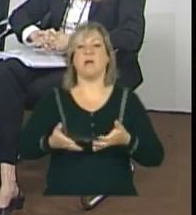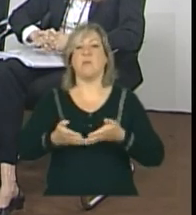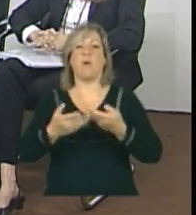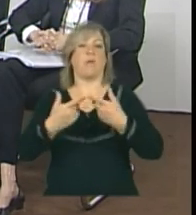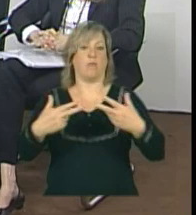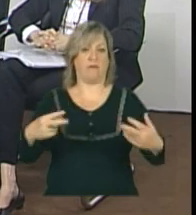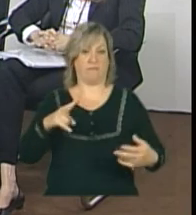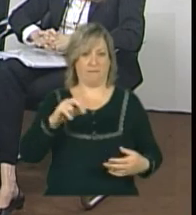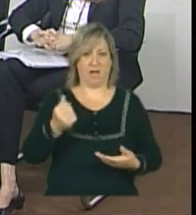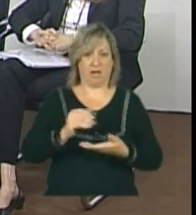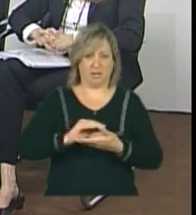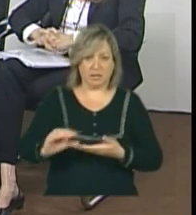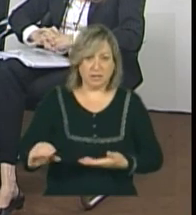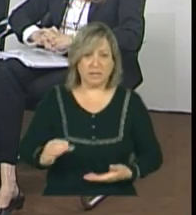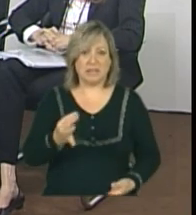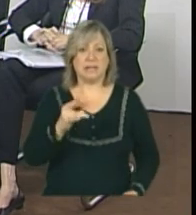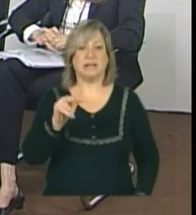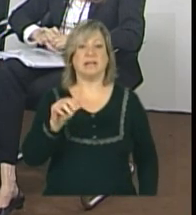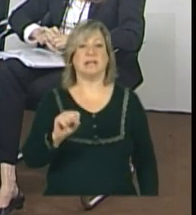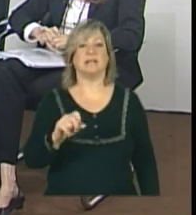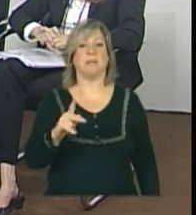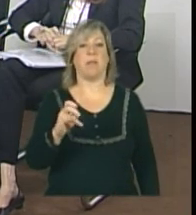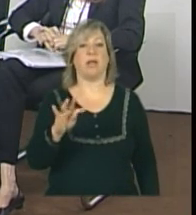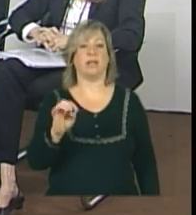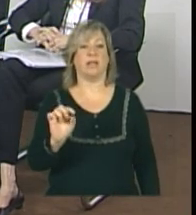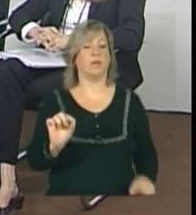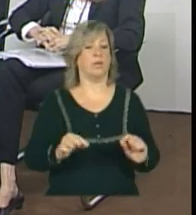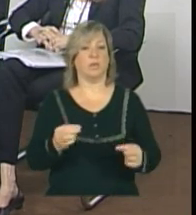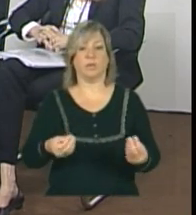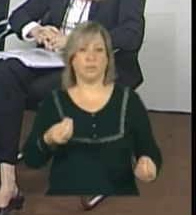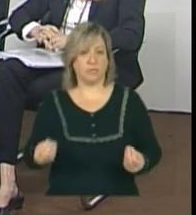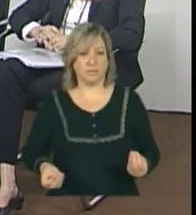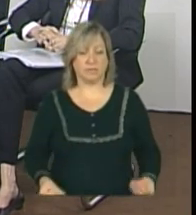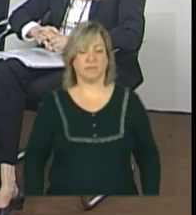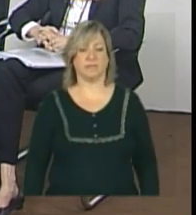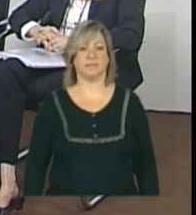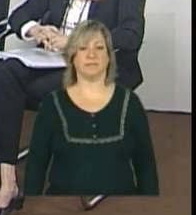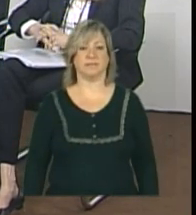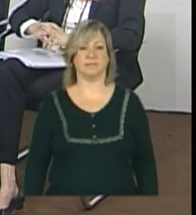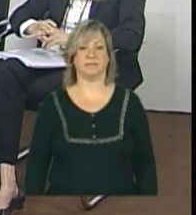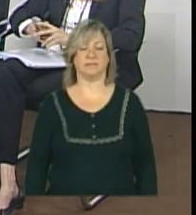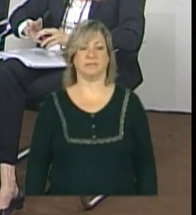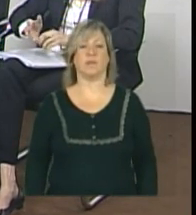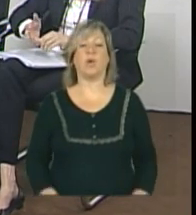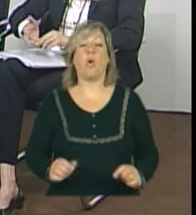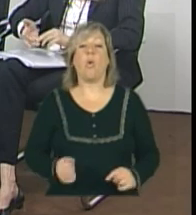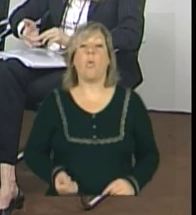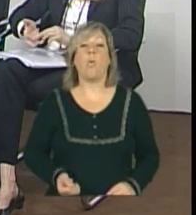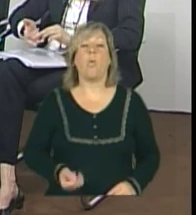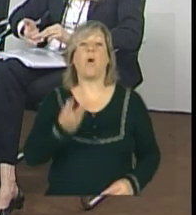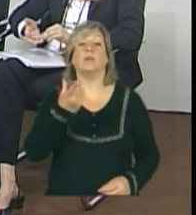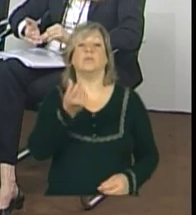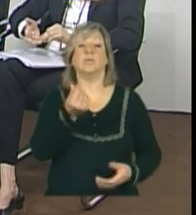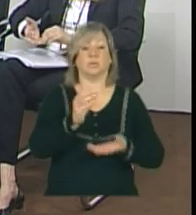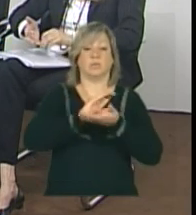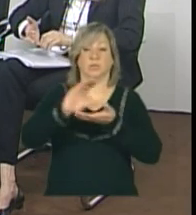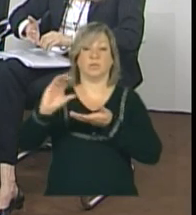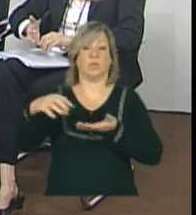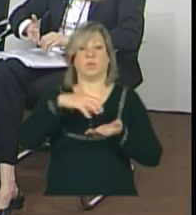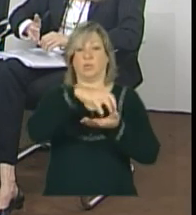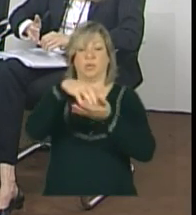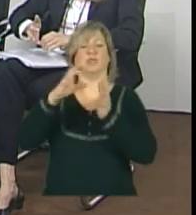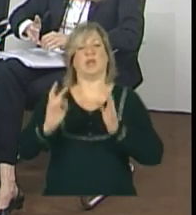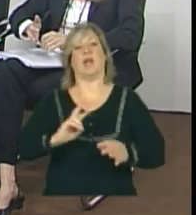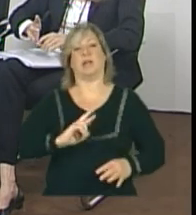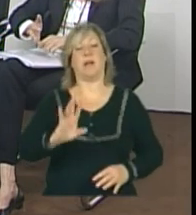ao transporte. Na verdade, é uma série de perguntas que ela passa a gente. Quanto será destinado para cada equipe? Já foi